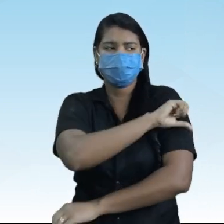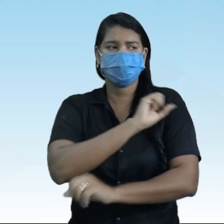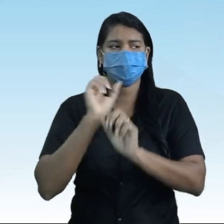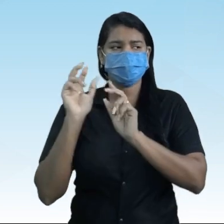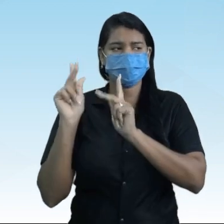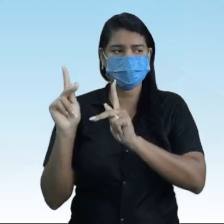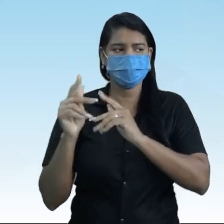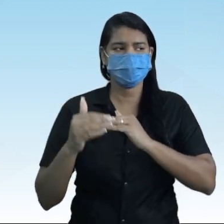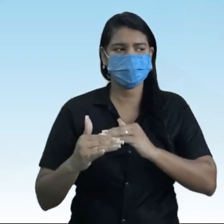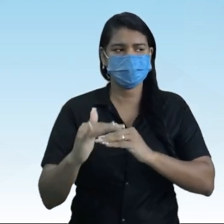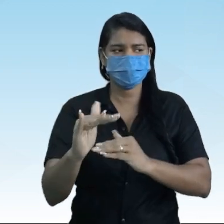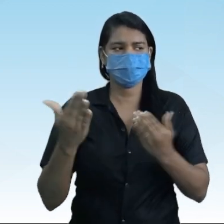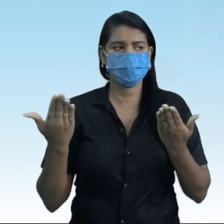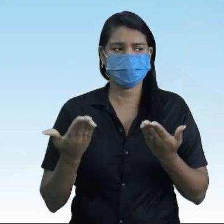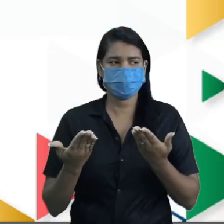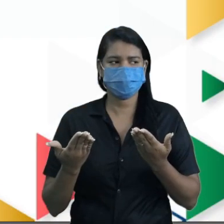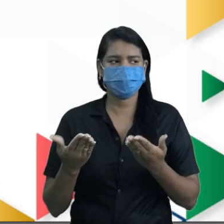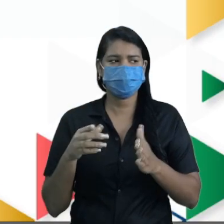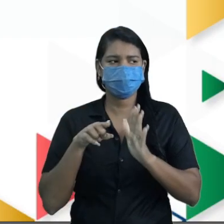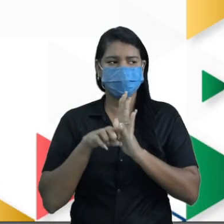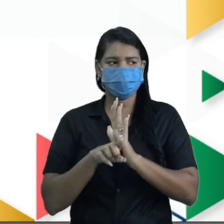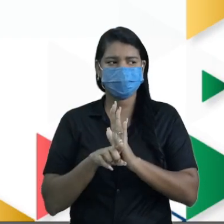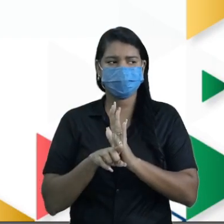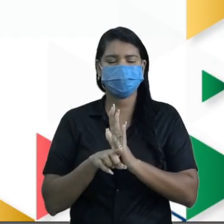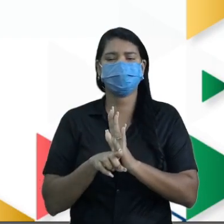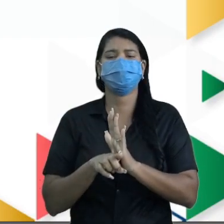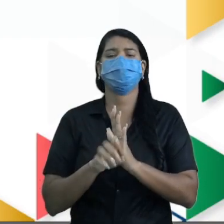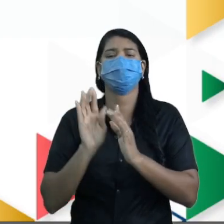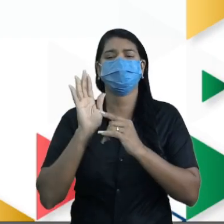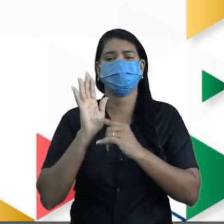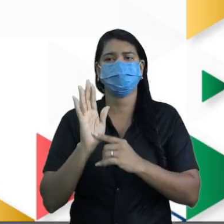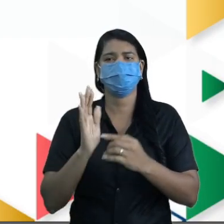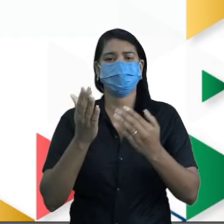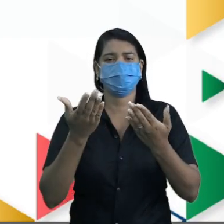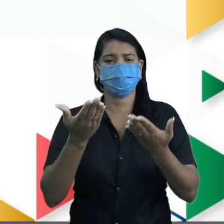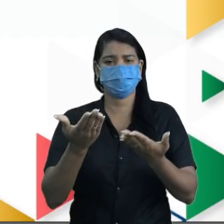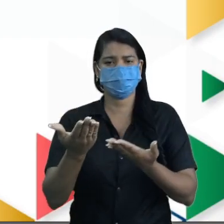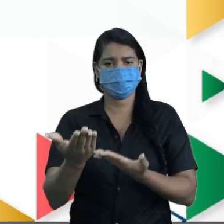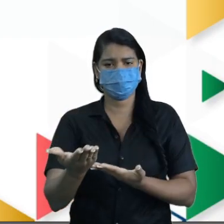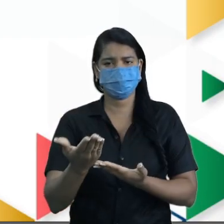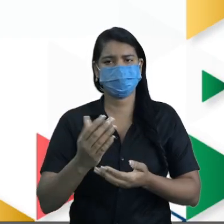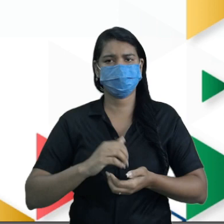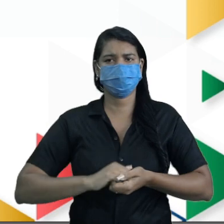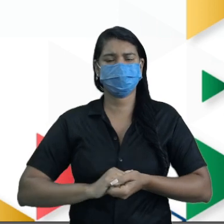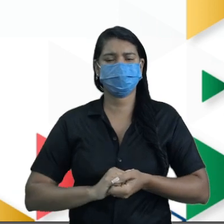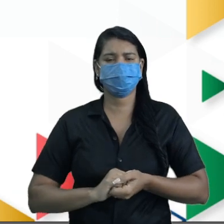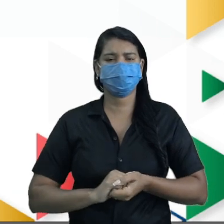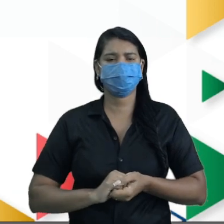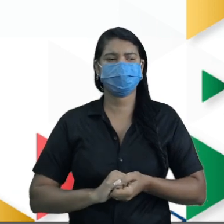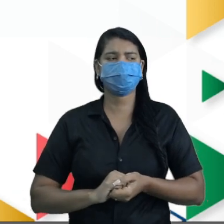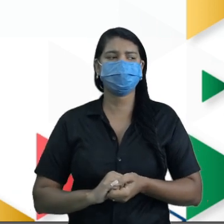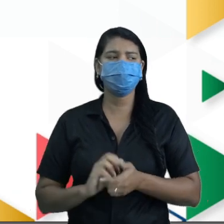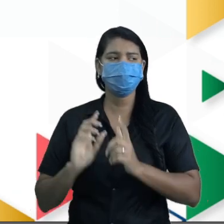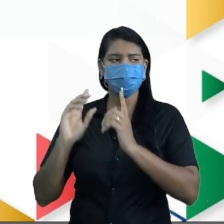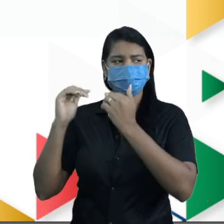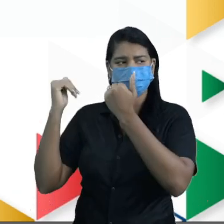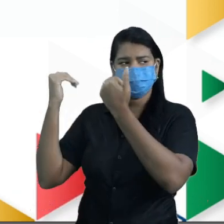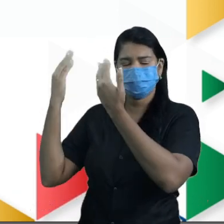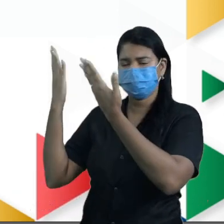o nono ano, tá bom? Bom, segue aí, então, vamos comigo para outra questão que eu trouxe para vocês, é claro, propositalmente. Está aí,